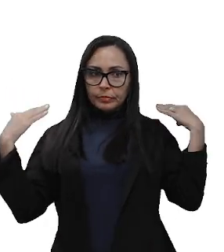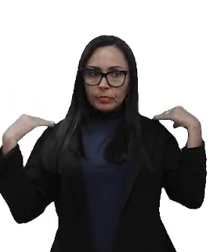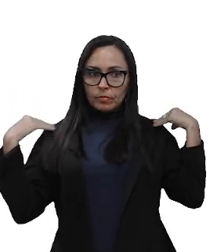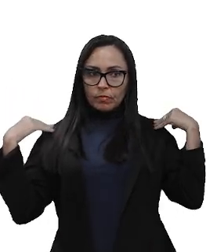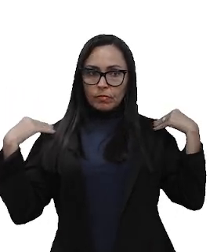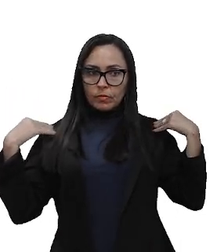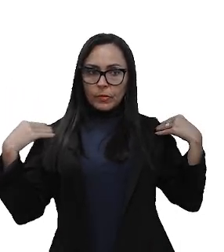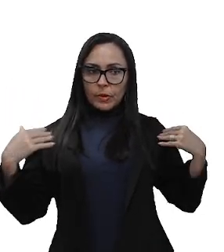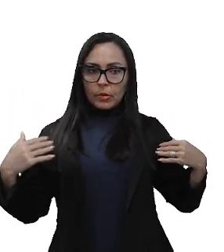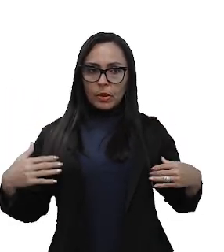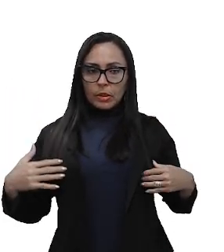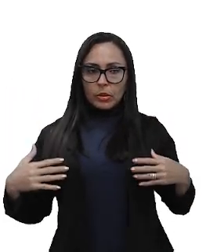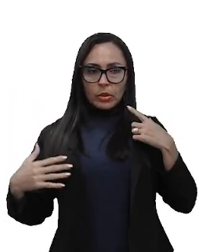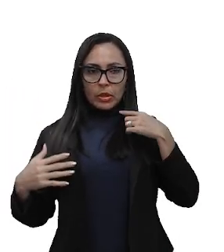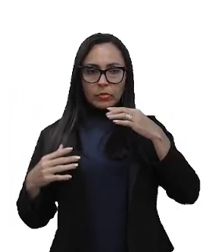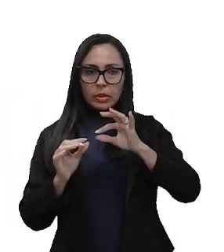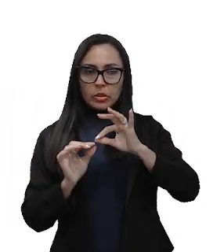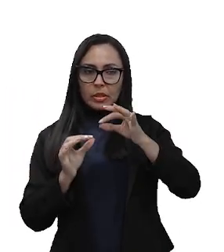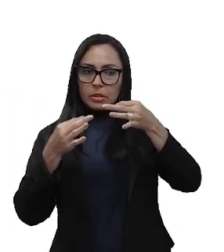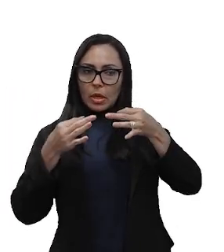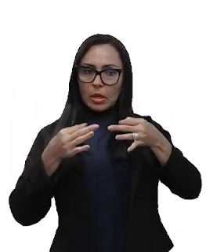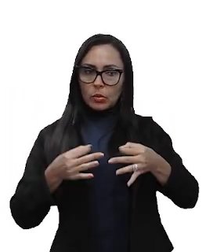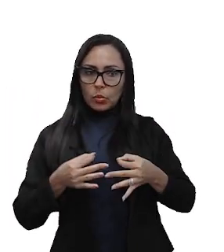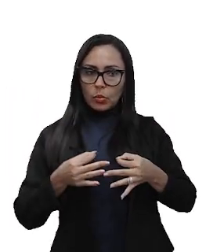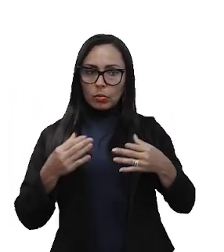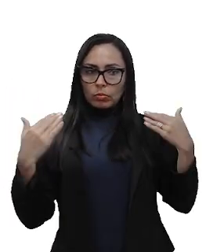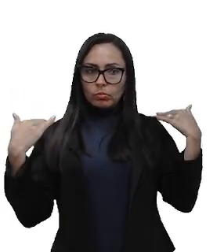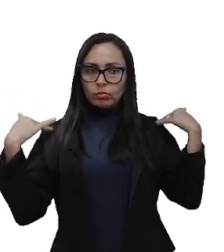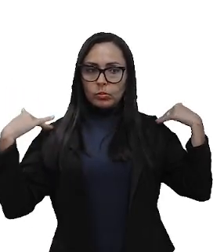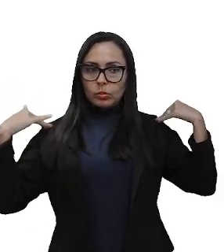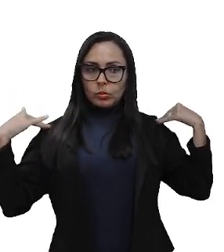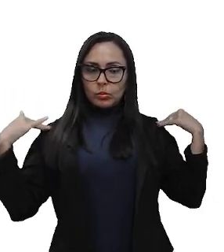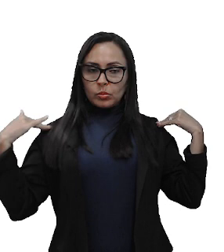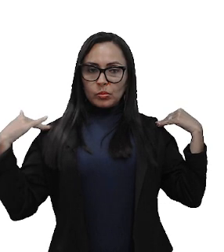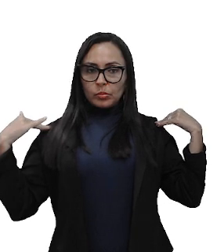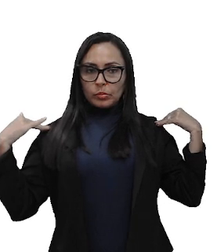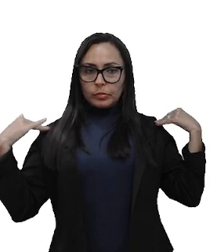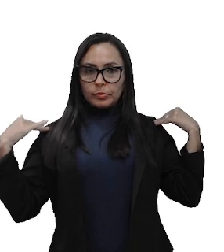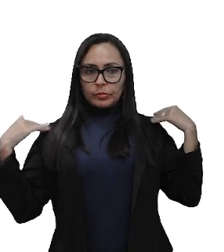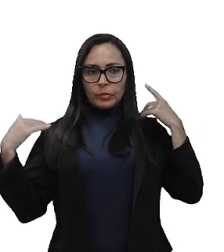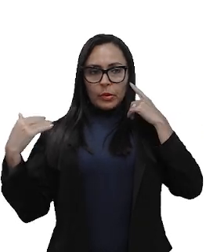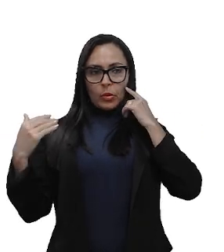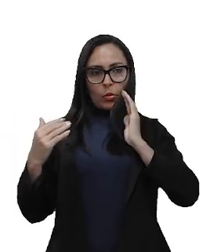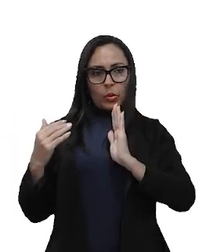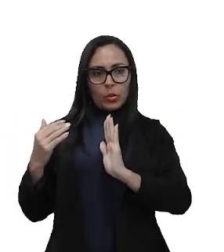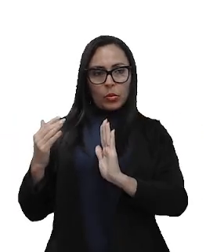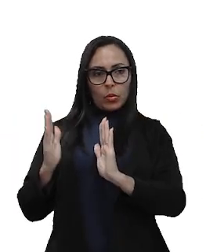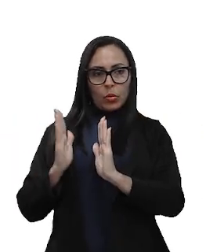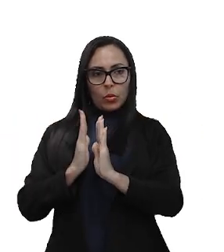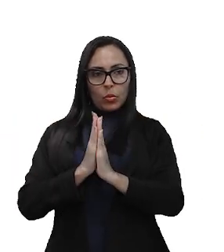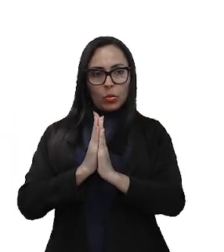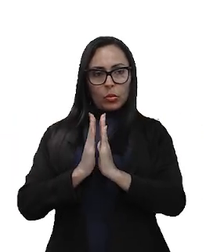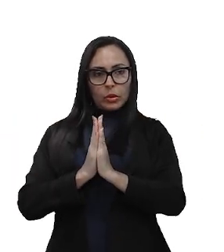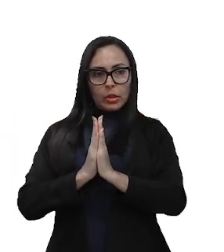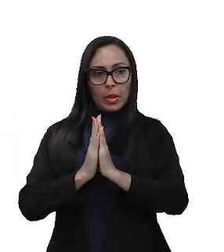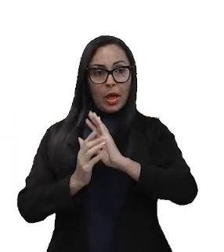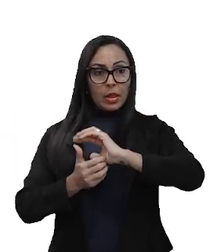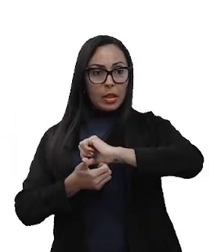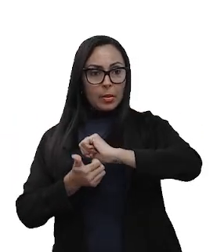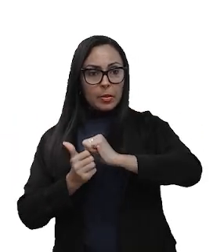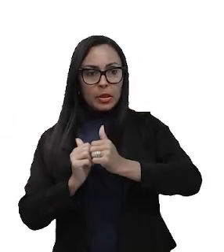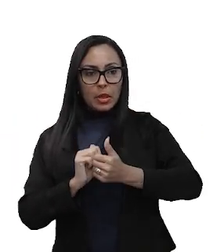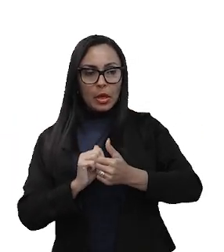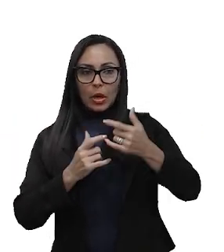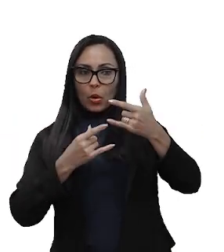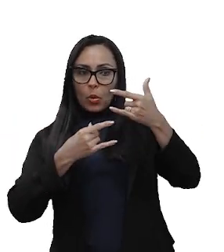quadris devem estar alinhados, certo? O encosto deve ser adaptado à curvatura da coluna do trabalhador.